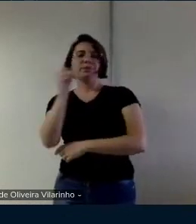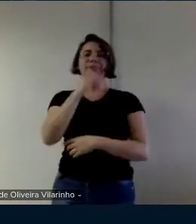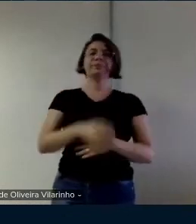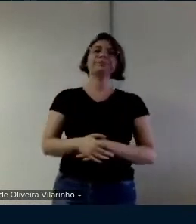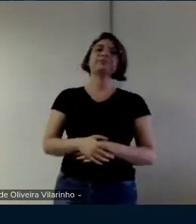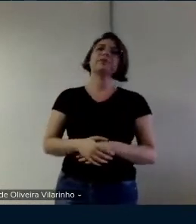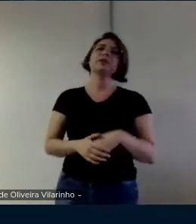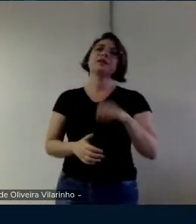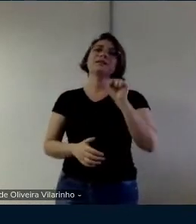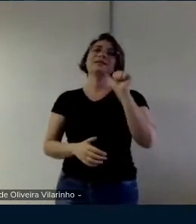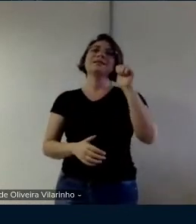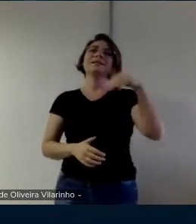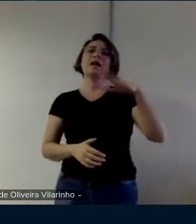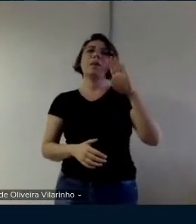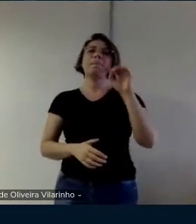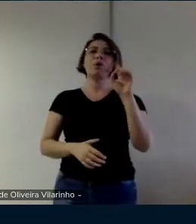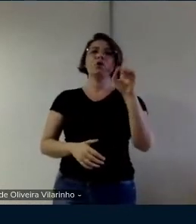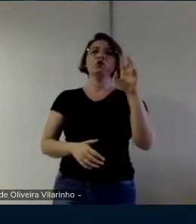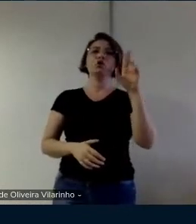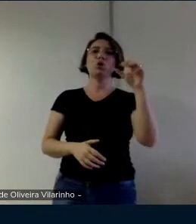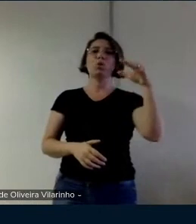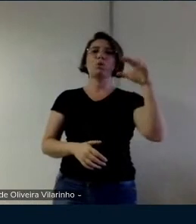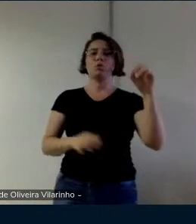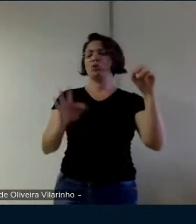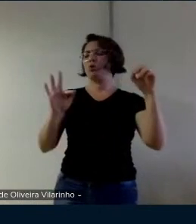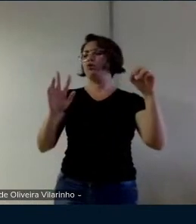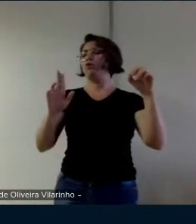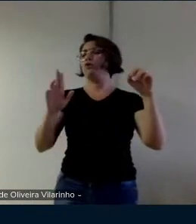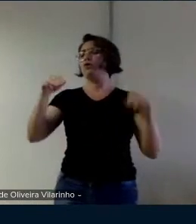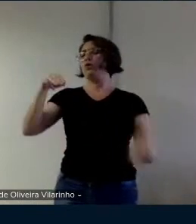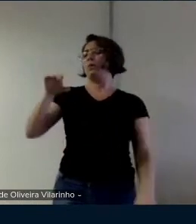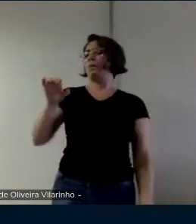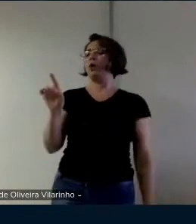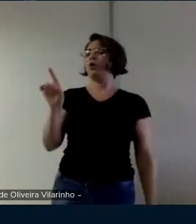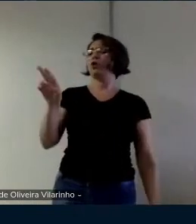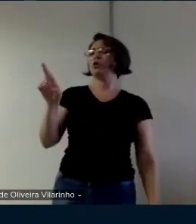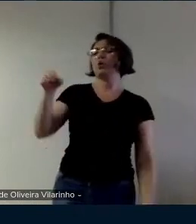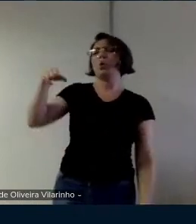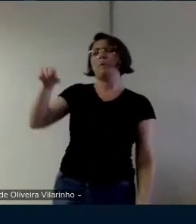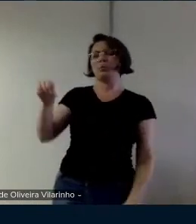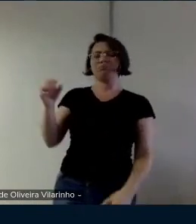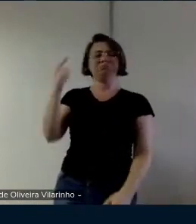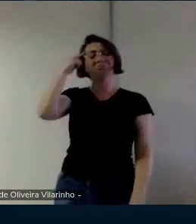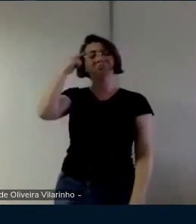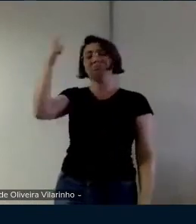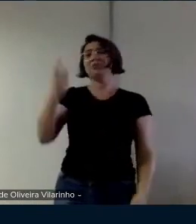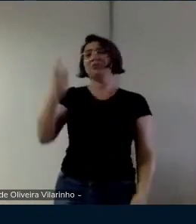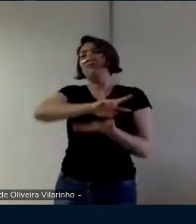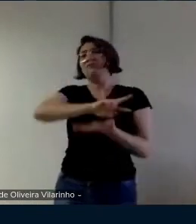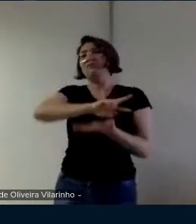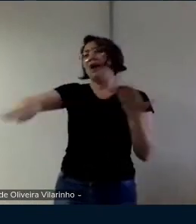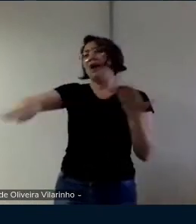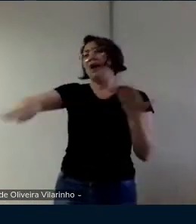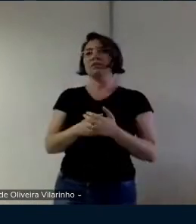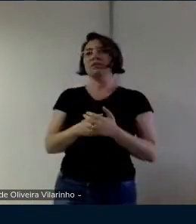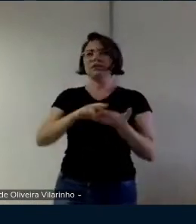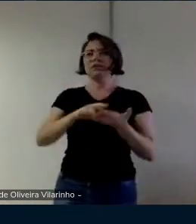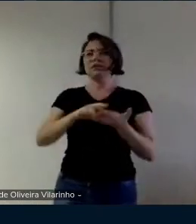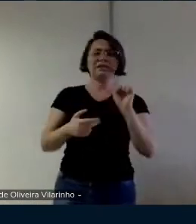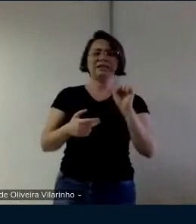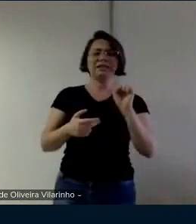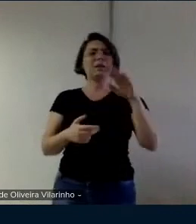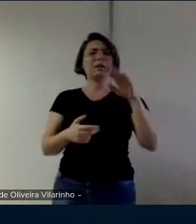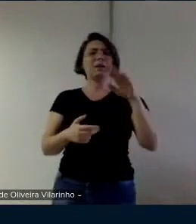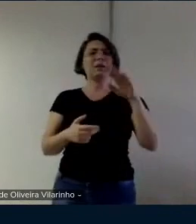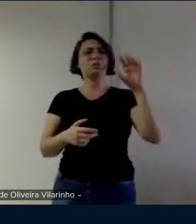sambódromo fumódromo que não tem nada a ver uma criatividade que aí você não fica lá correndo e fumando